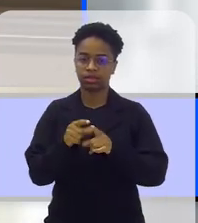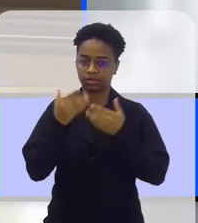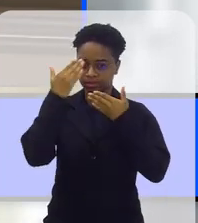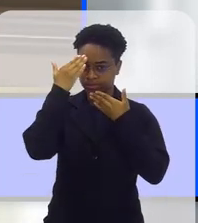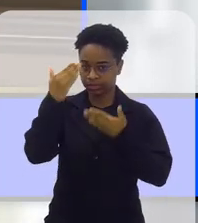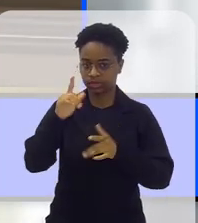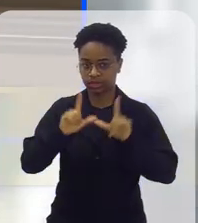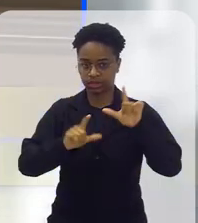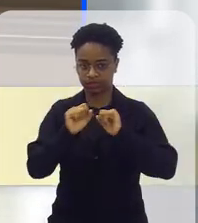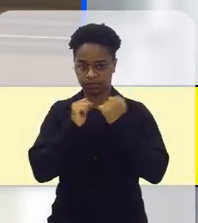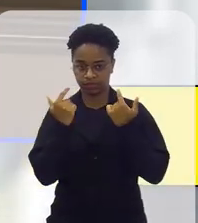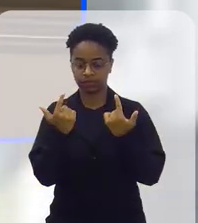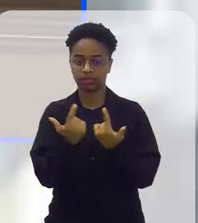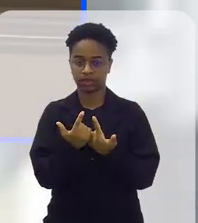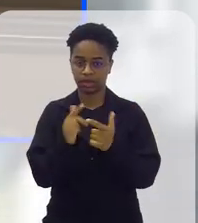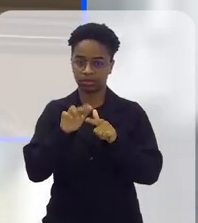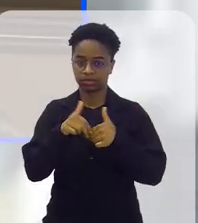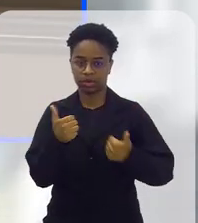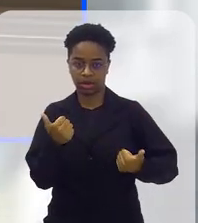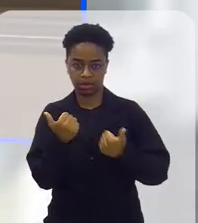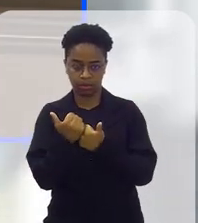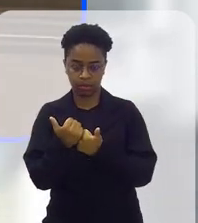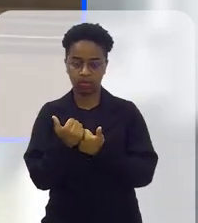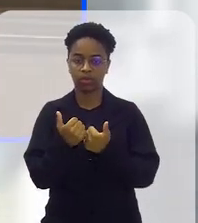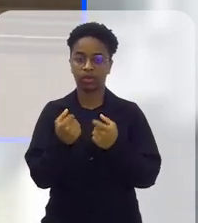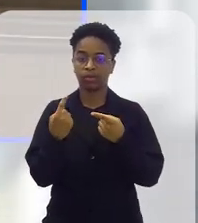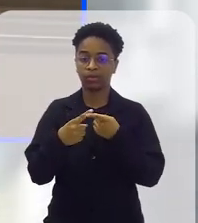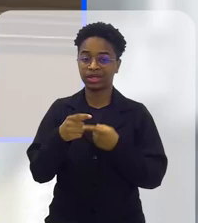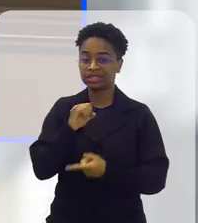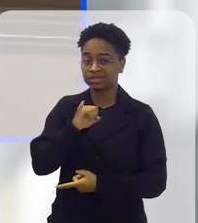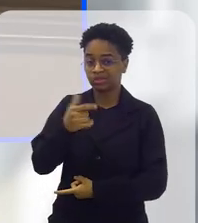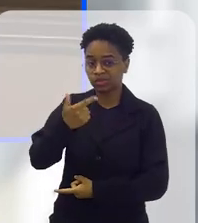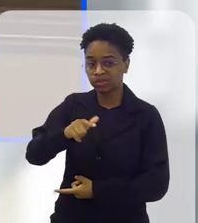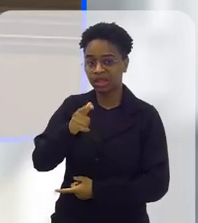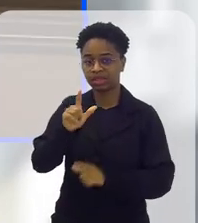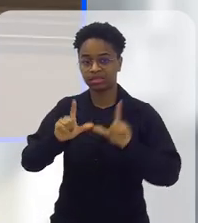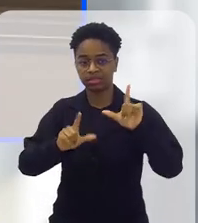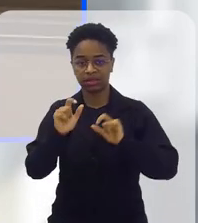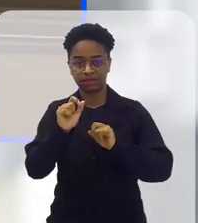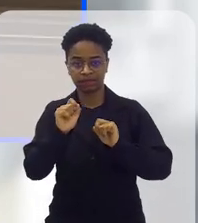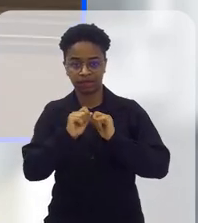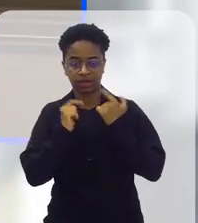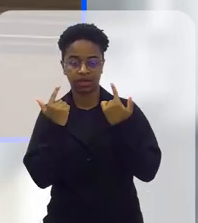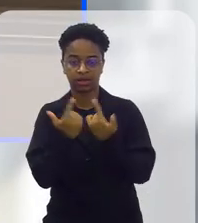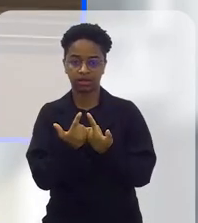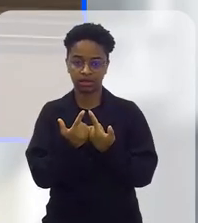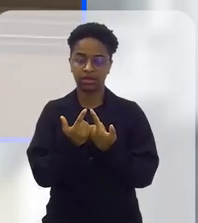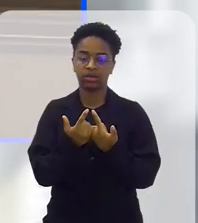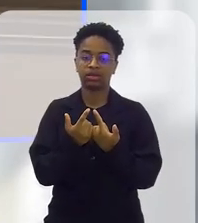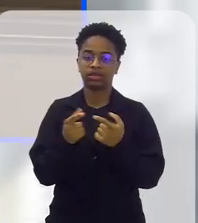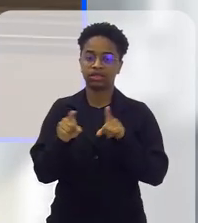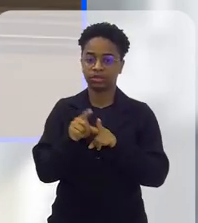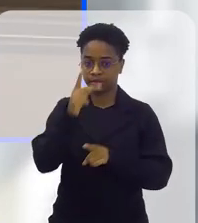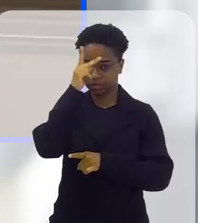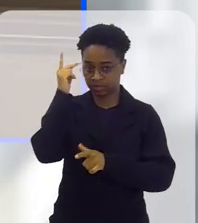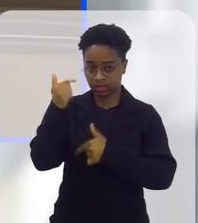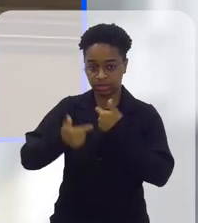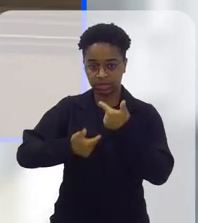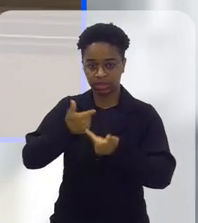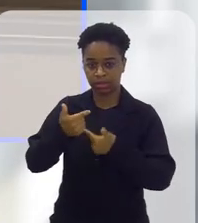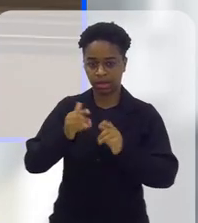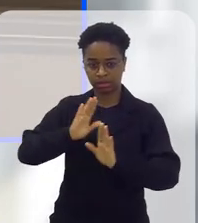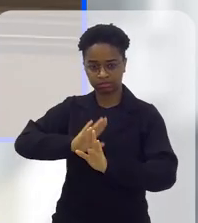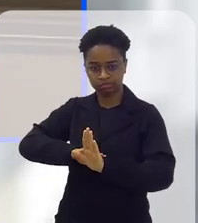à TV Alerj, pelo apoio. Sem a TV Alerj aqui, sem a gente ter essas pessoas que trabalham